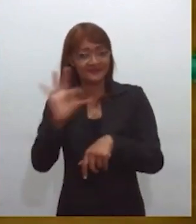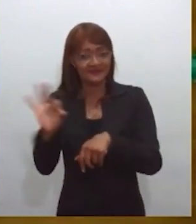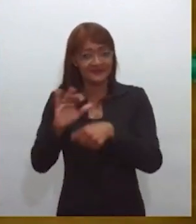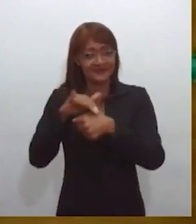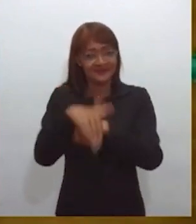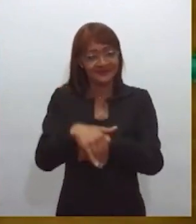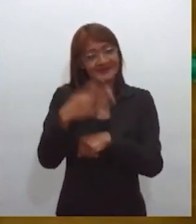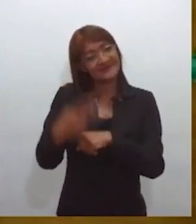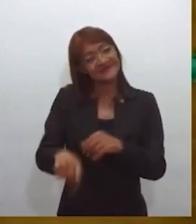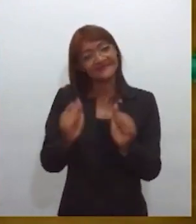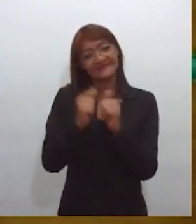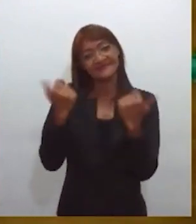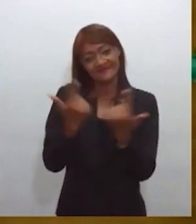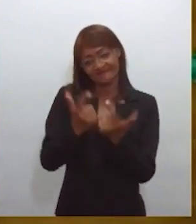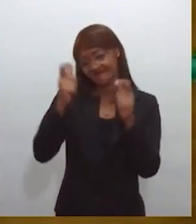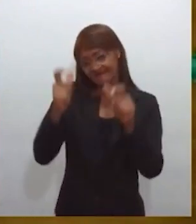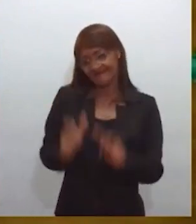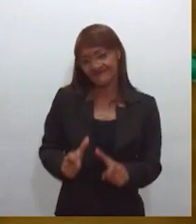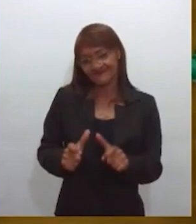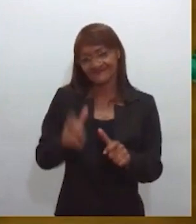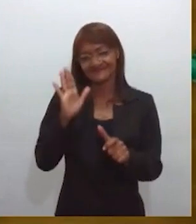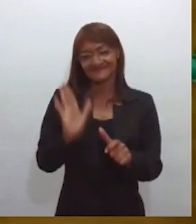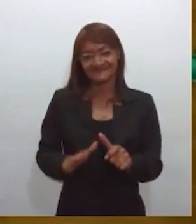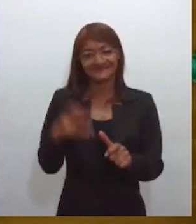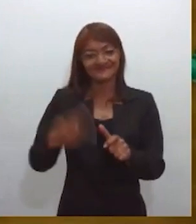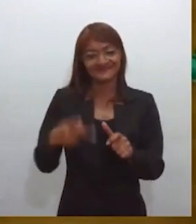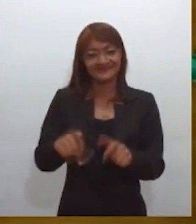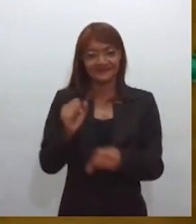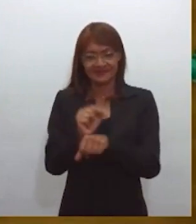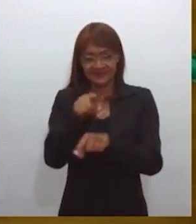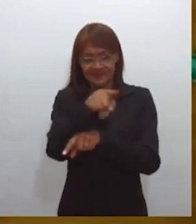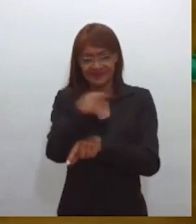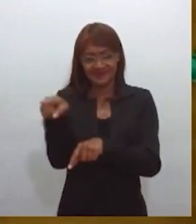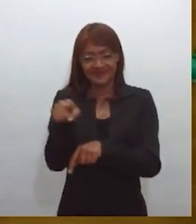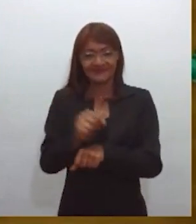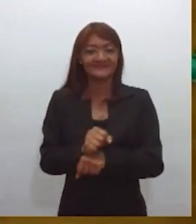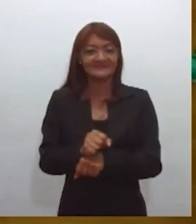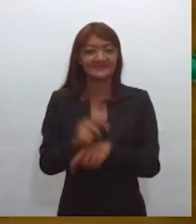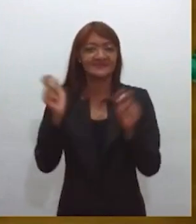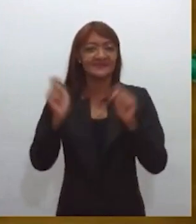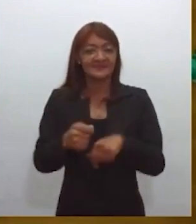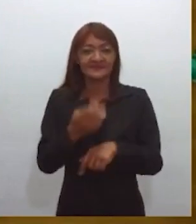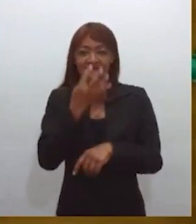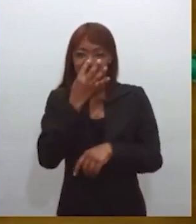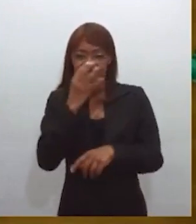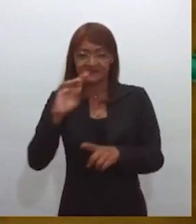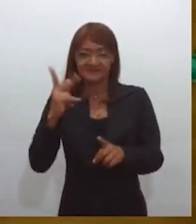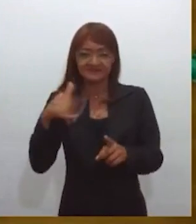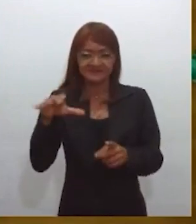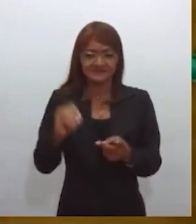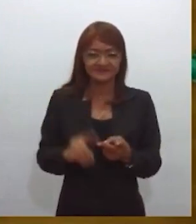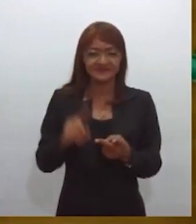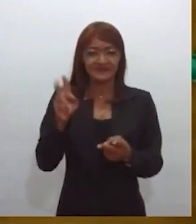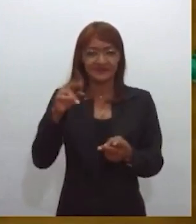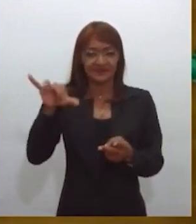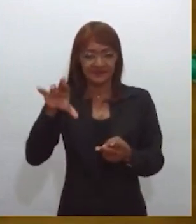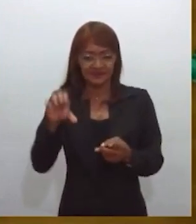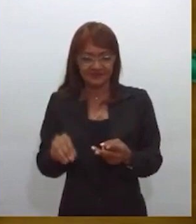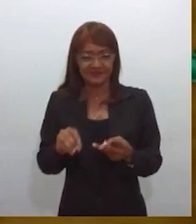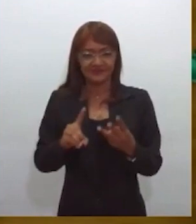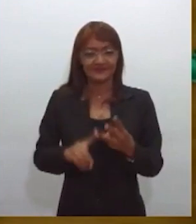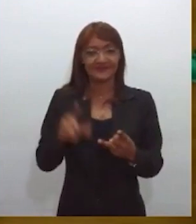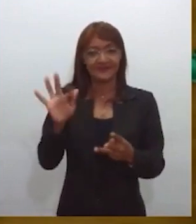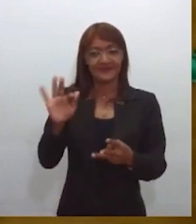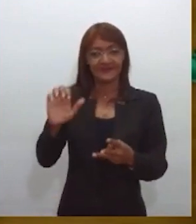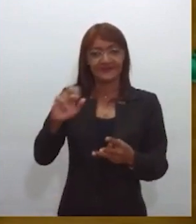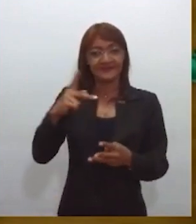Espaço Cultural de Genal Queiroz, a gente espera você aqui para prestigiar Chico Queiroz, Antônio Rogério e Felipe, que é